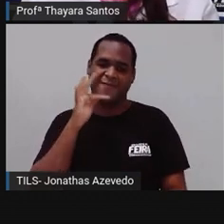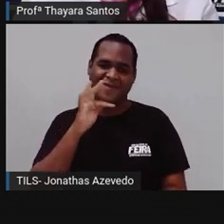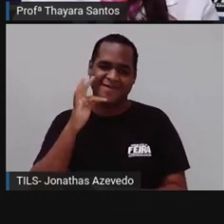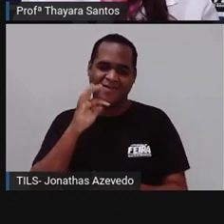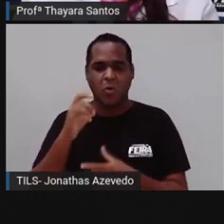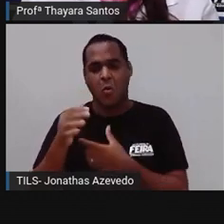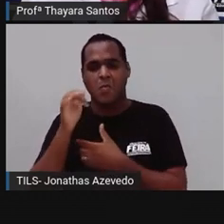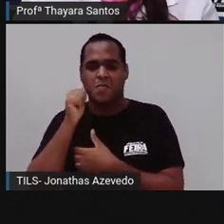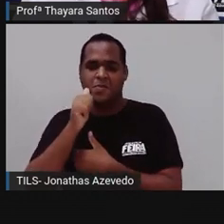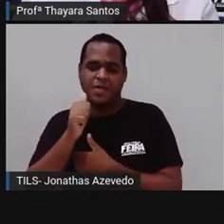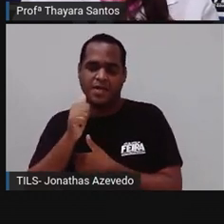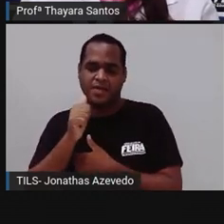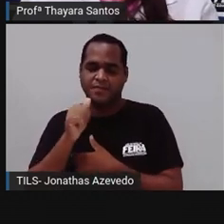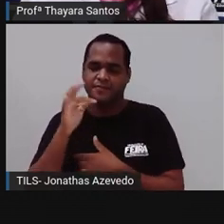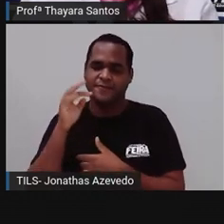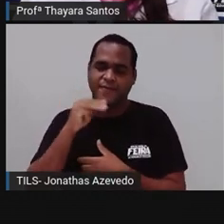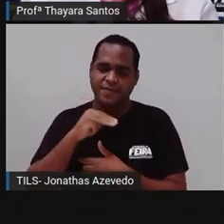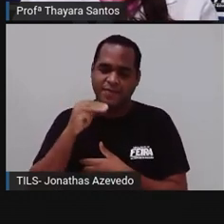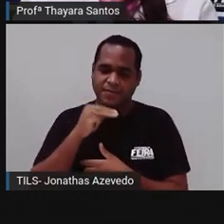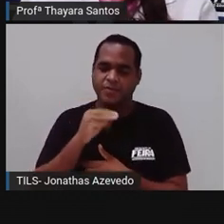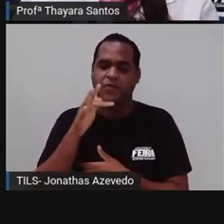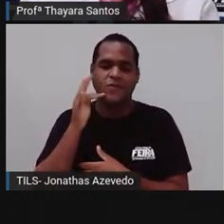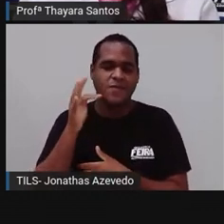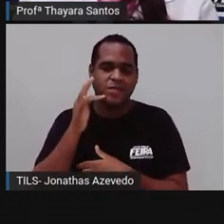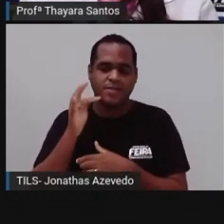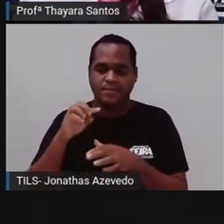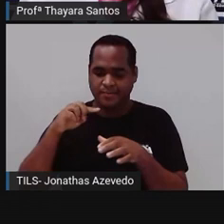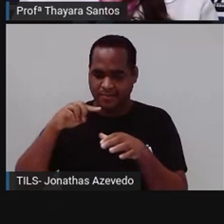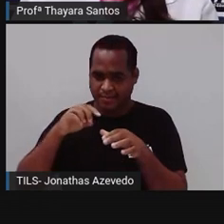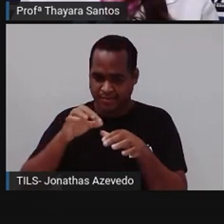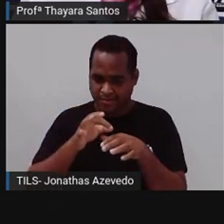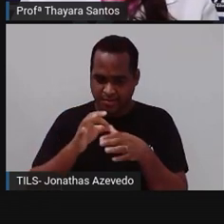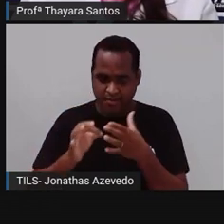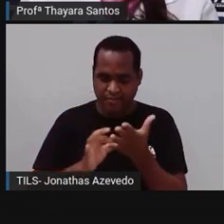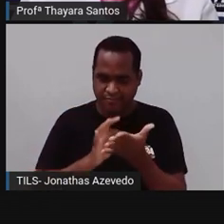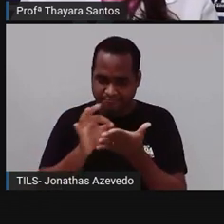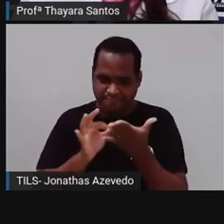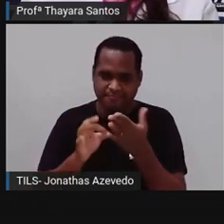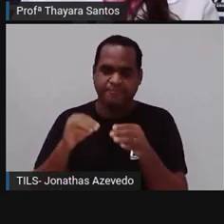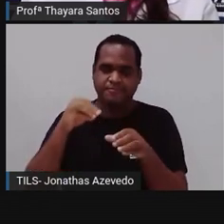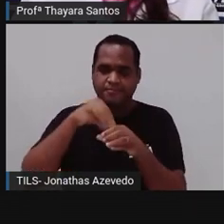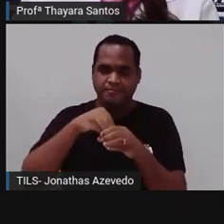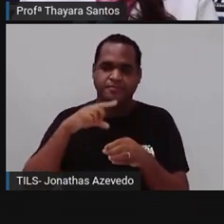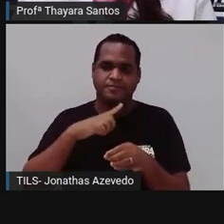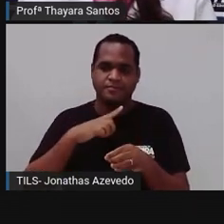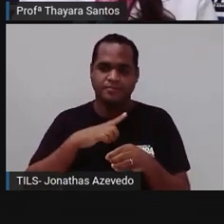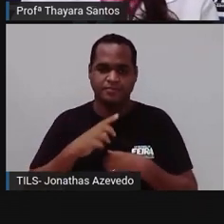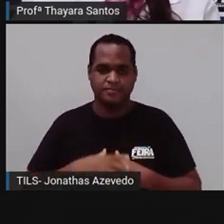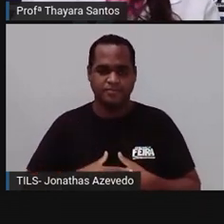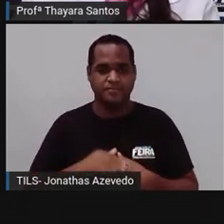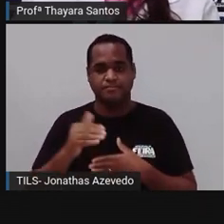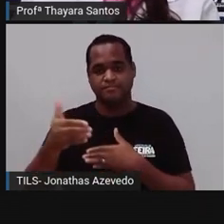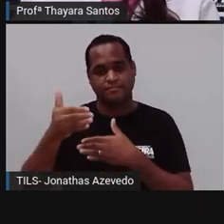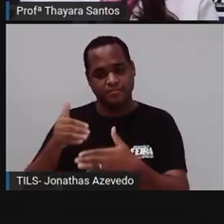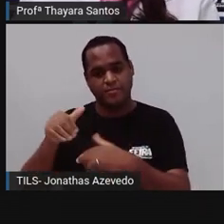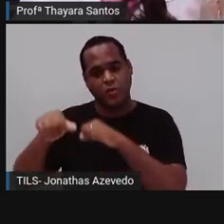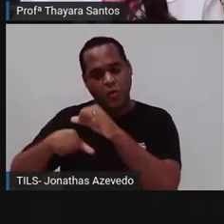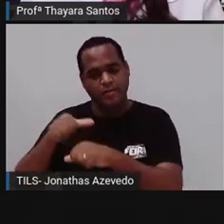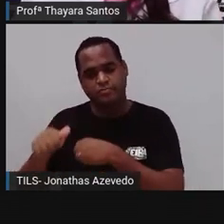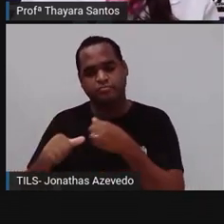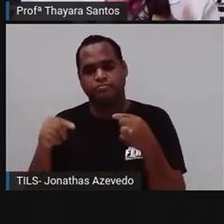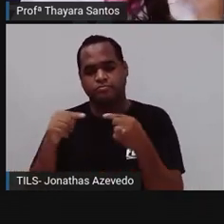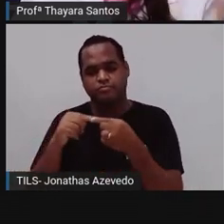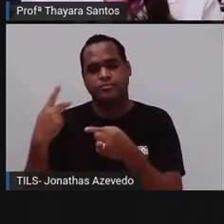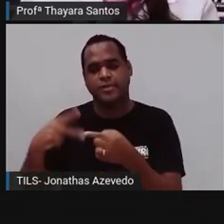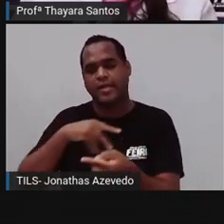desses pólipos aqui. Isso daqui é a parte assexuada da reprodução deles. Então isso que é a alternância de geração. São aqueles